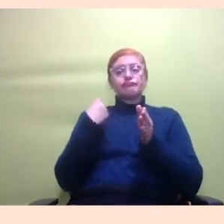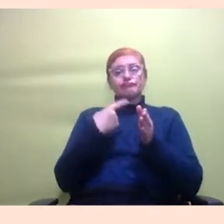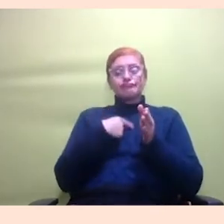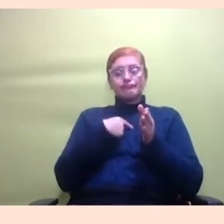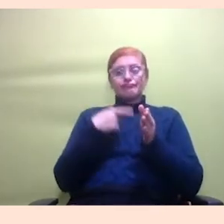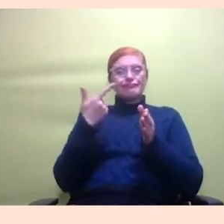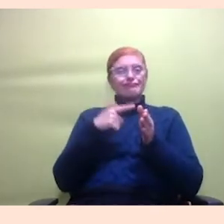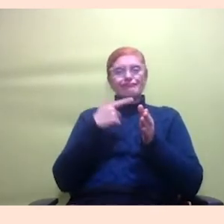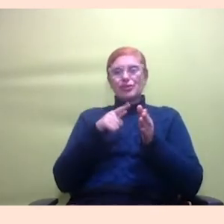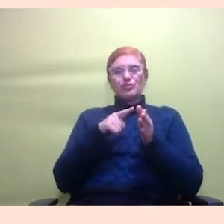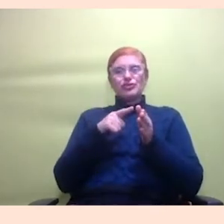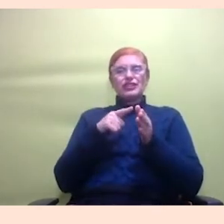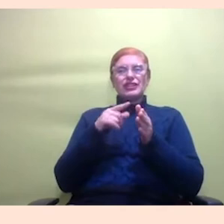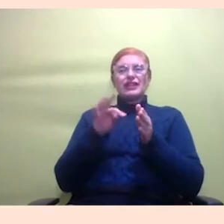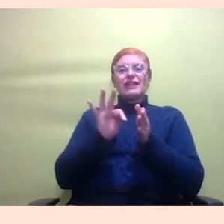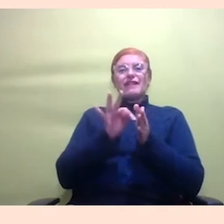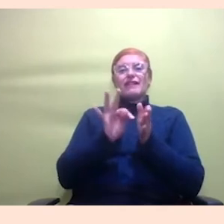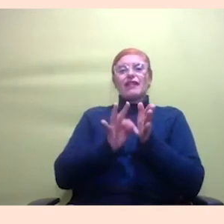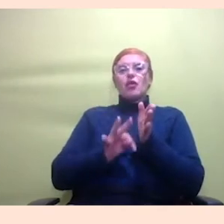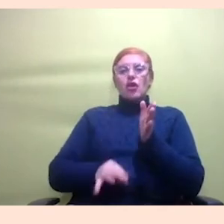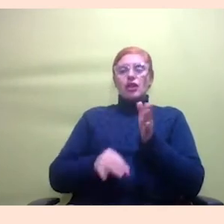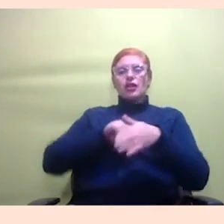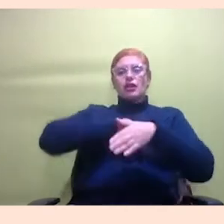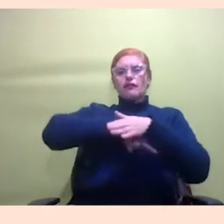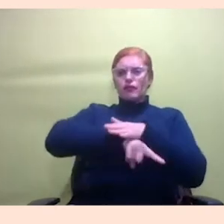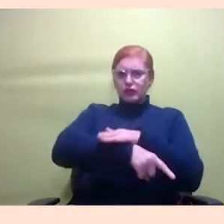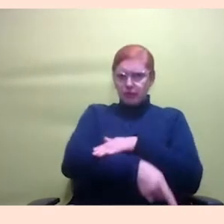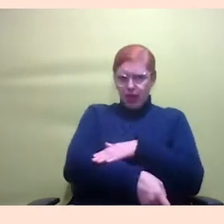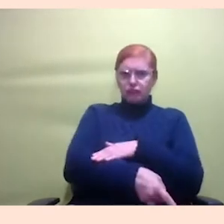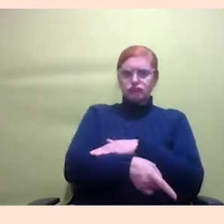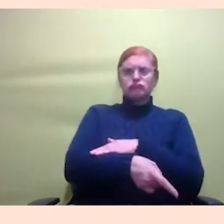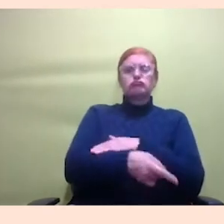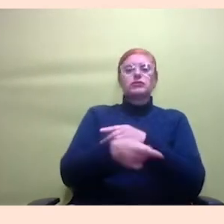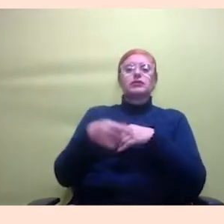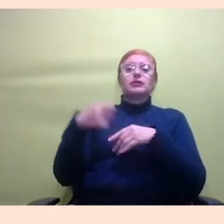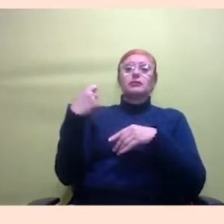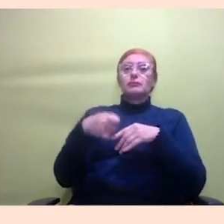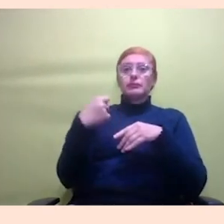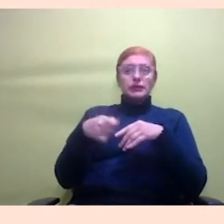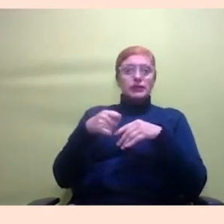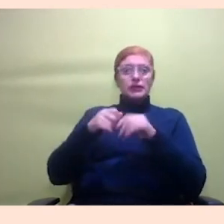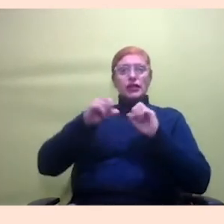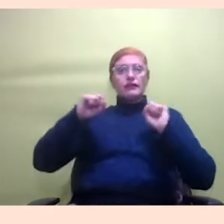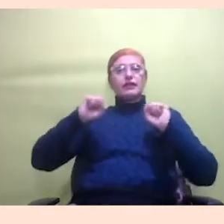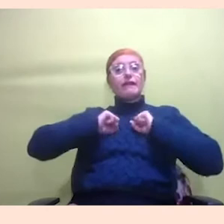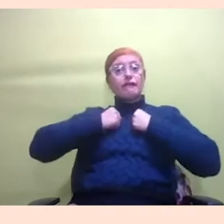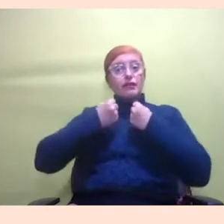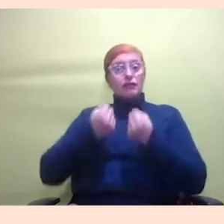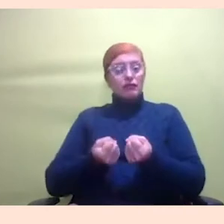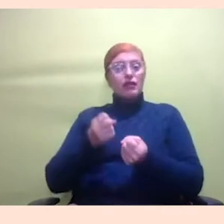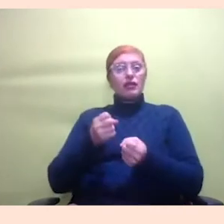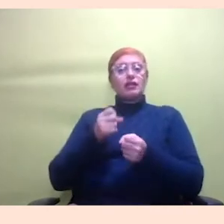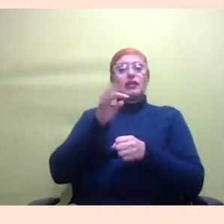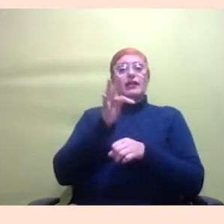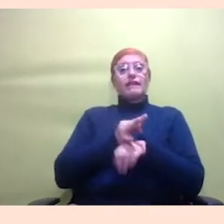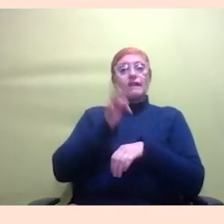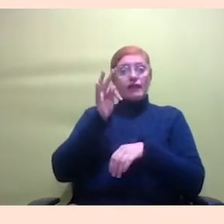fundamentação metodológica e a pessoa estava para qualificar a pessoa estava para defender a tese e não tinha teoria não tinha